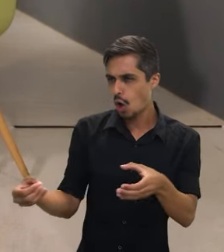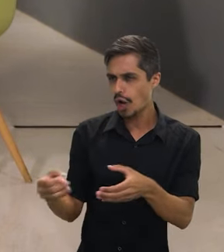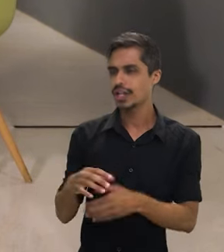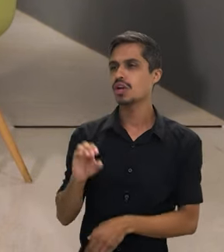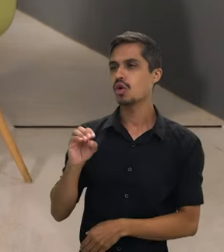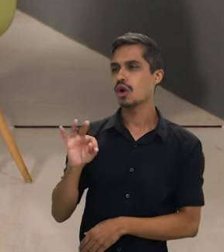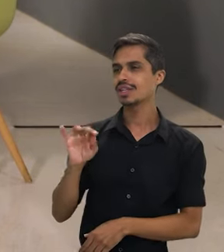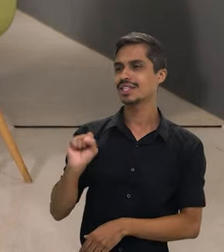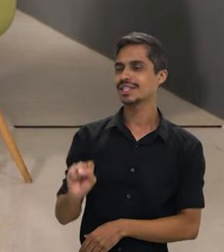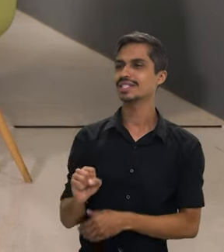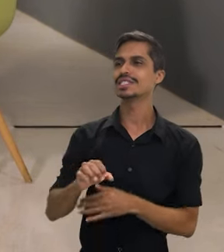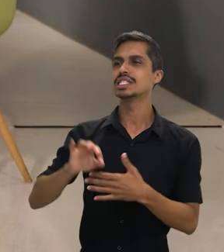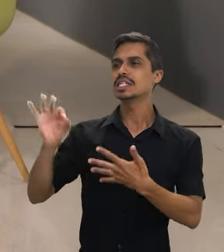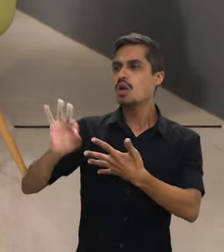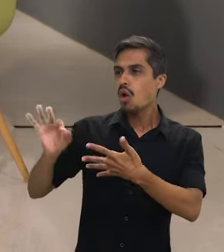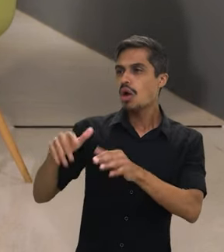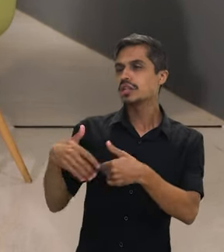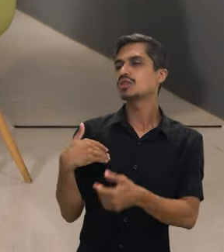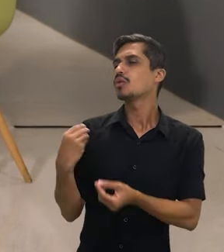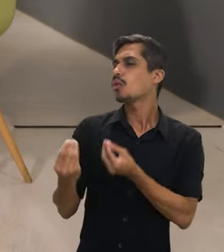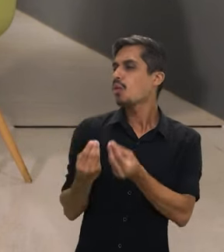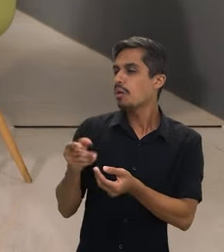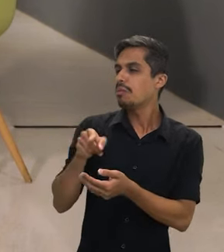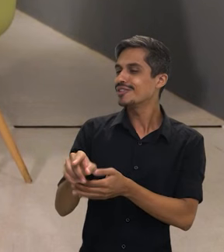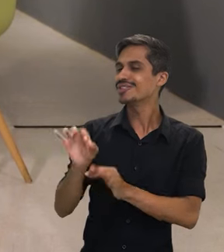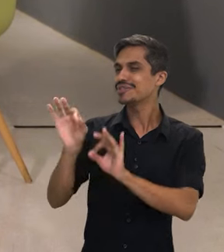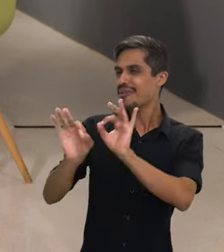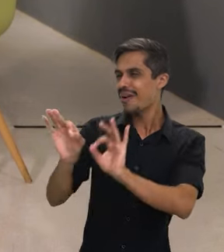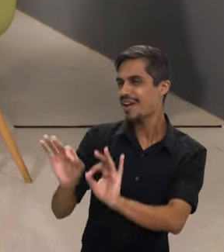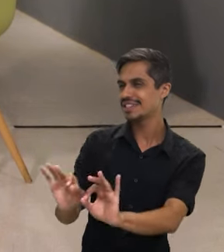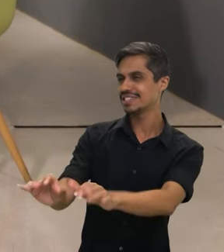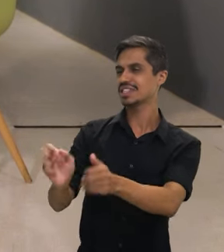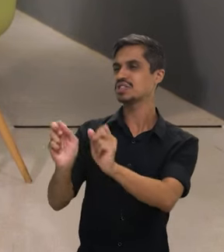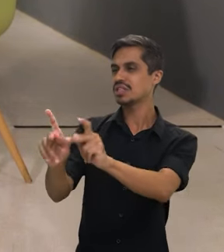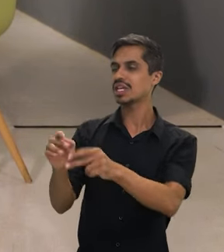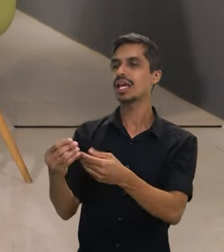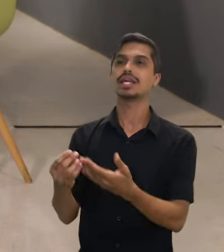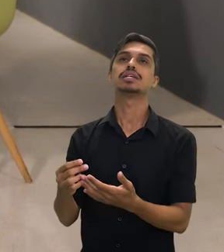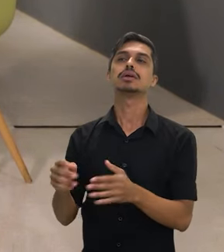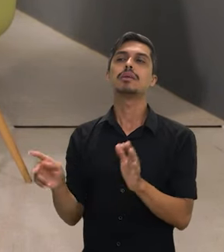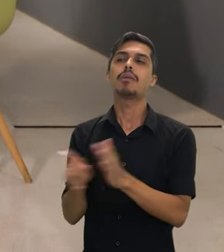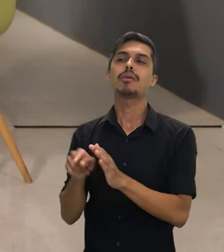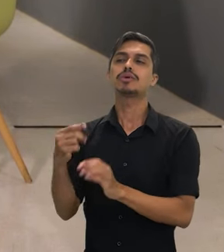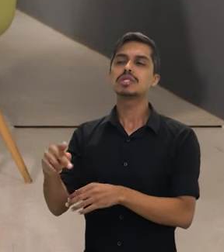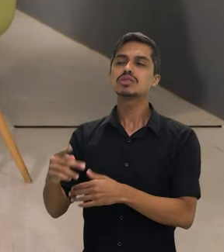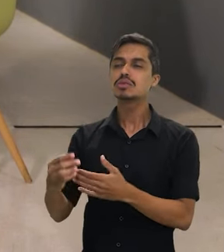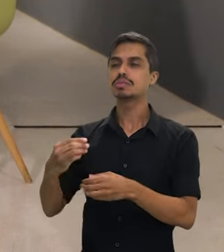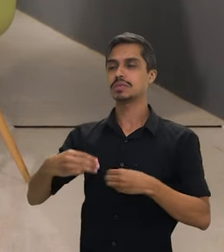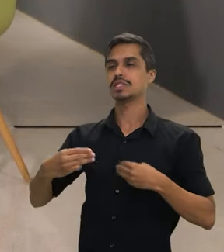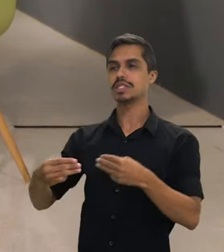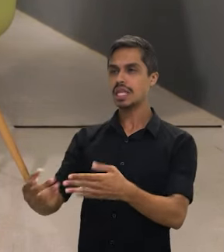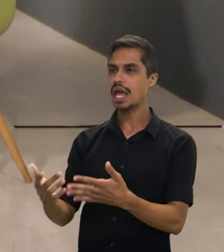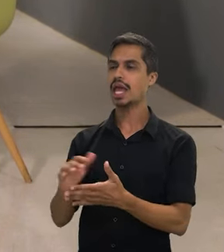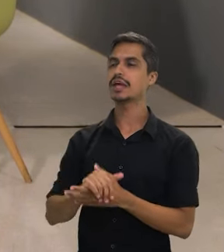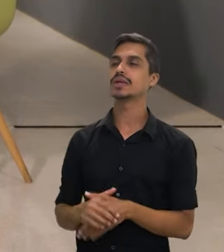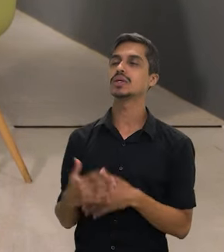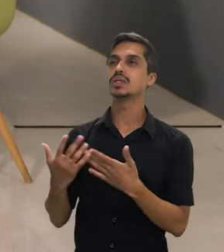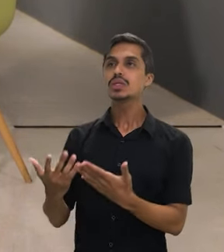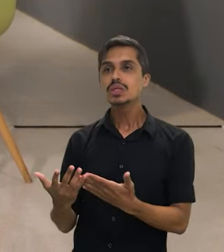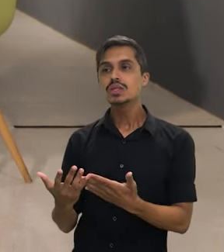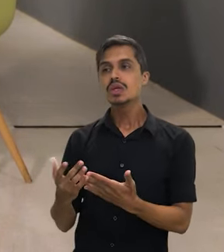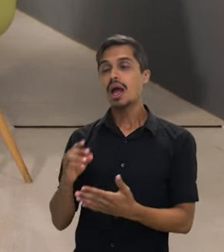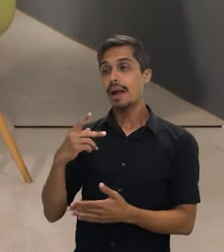importante a gente ter essa noção de cotas? E entre as prioridades também do Ministério para esse ano, está a